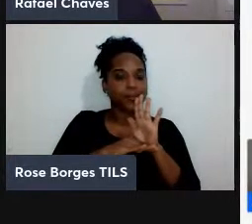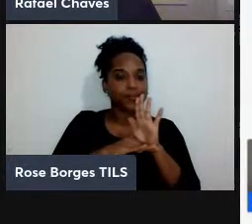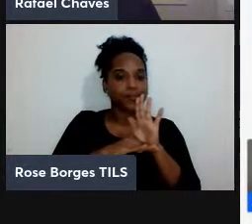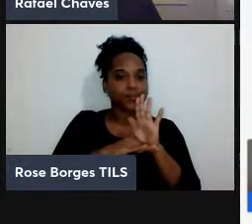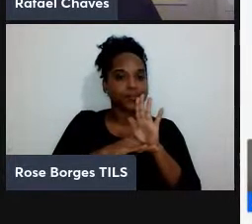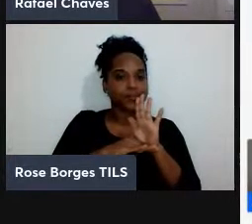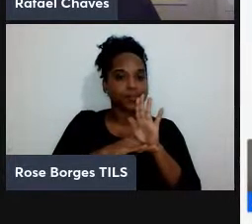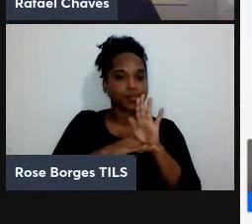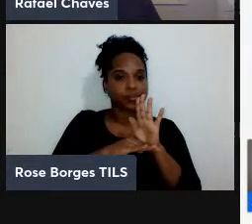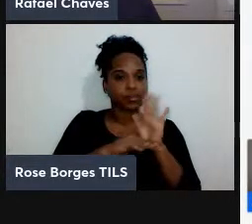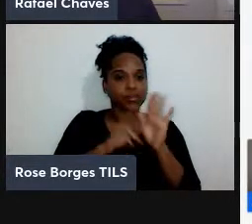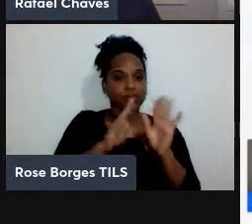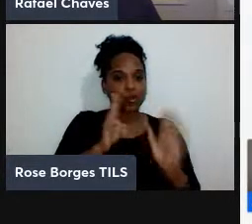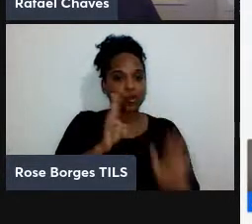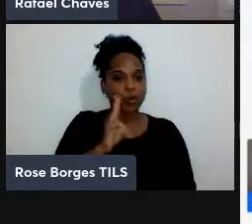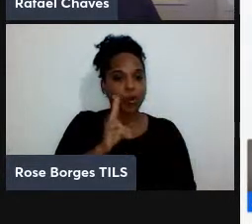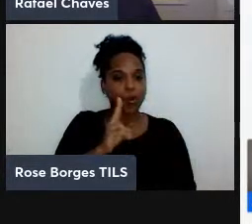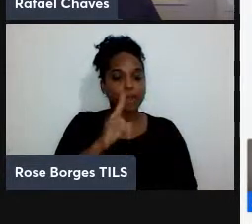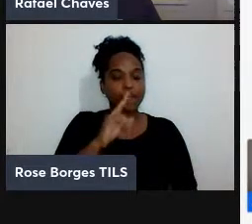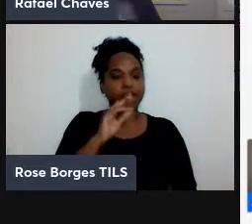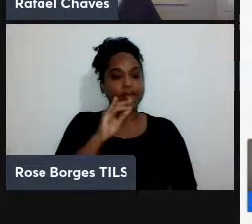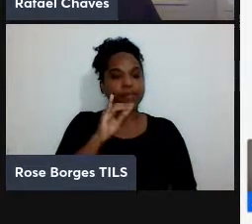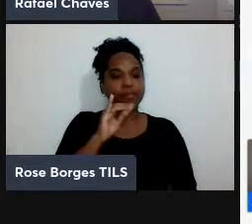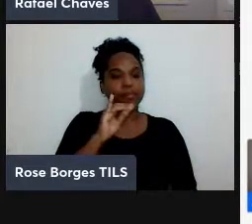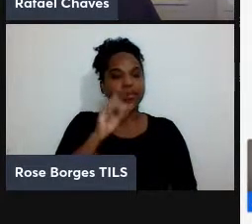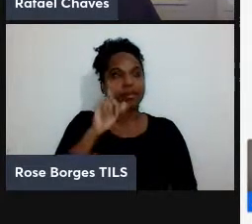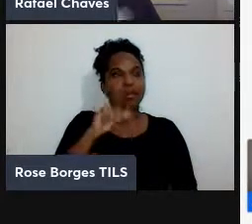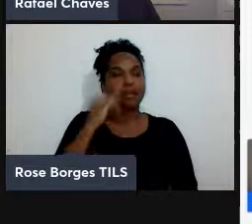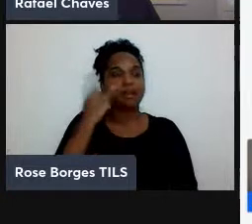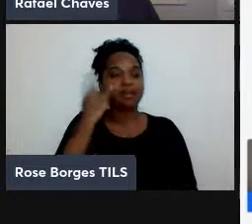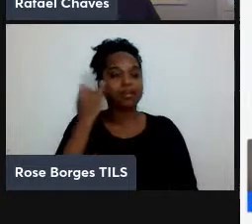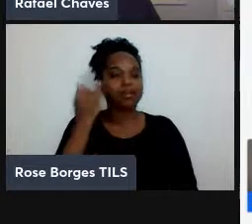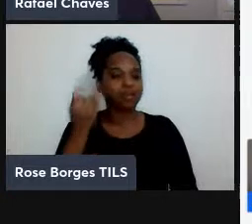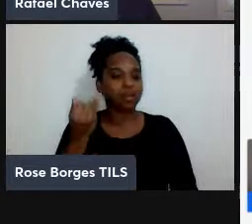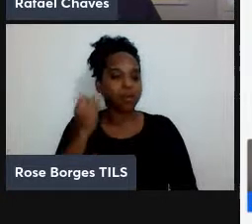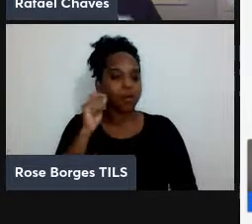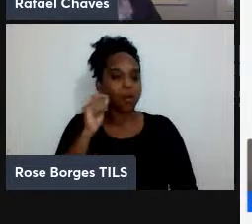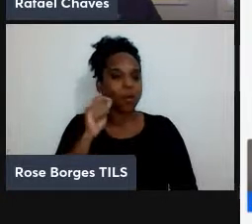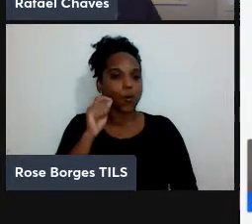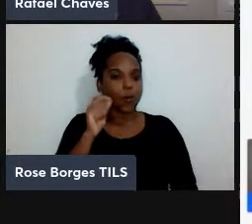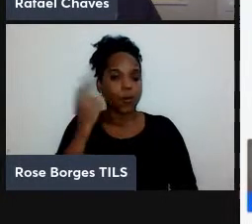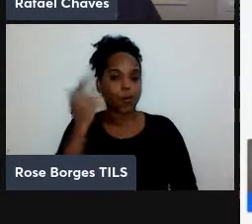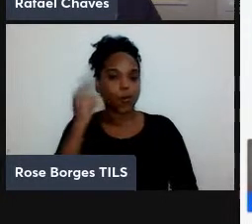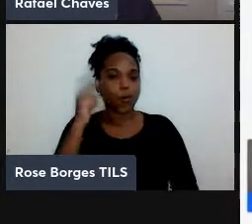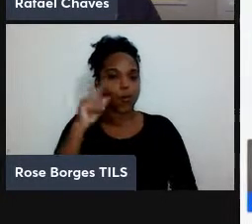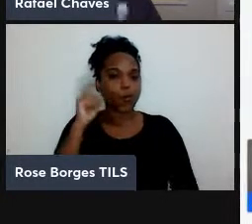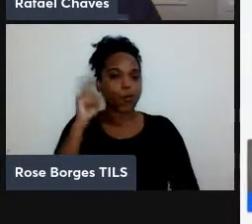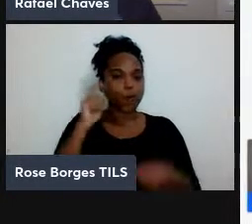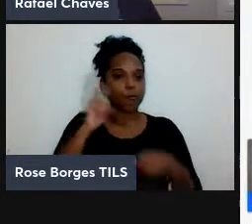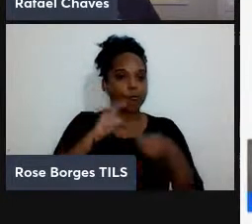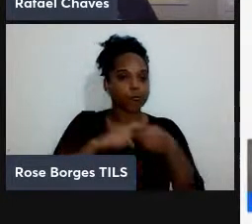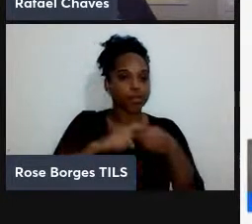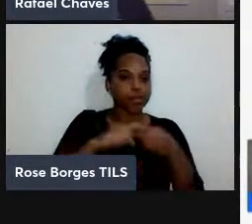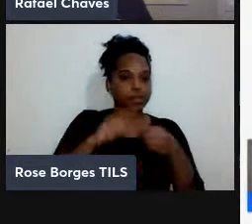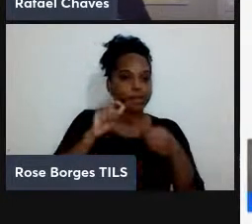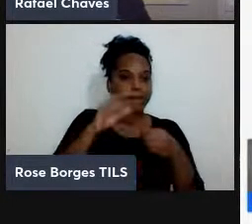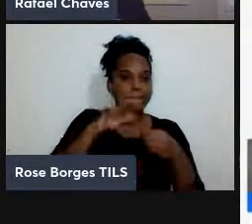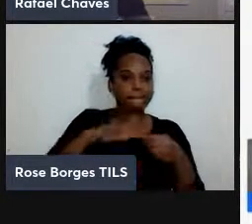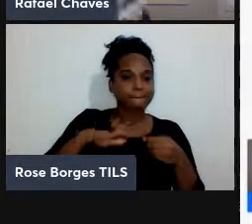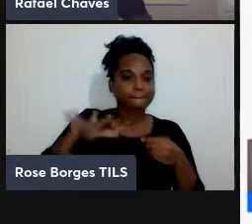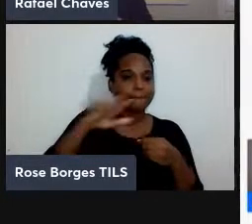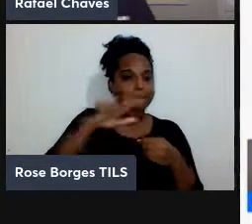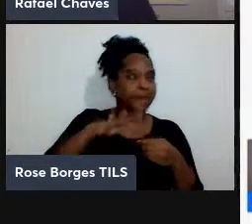Eat from Qubit então é a ideia de você recuperar o próprio espaço-tempo